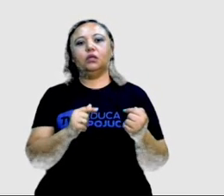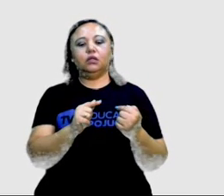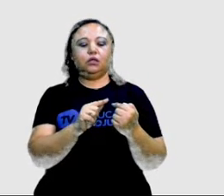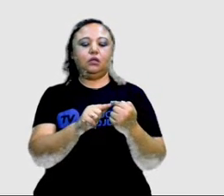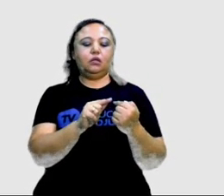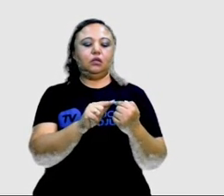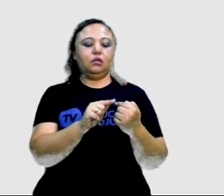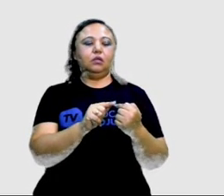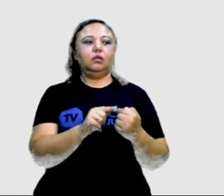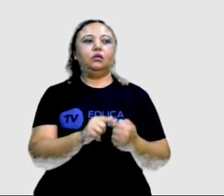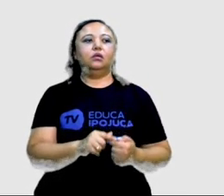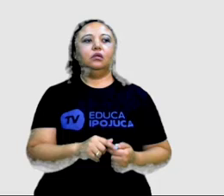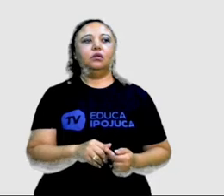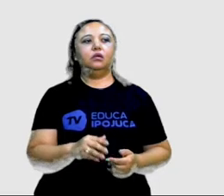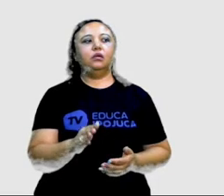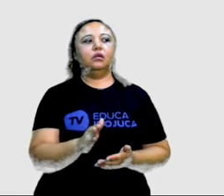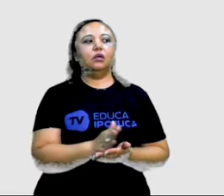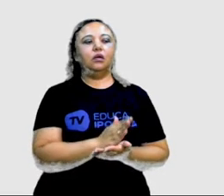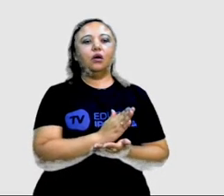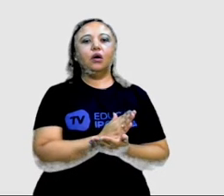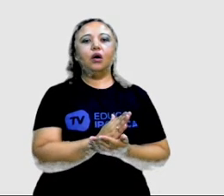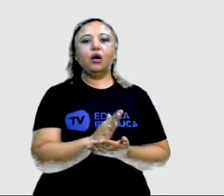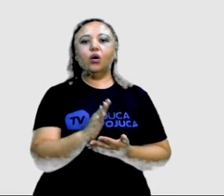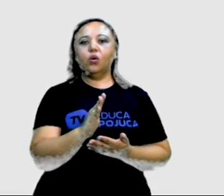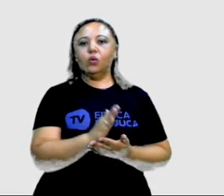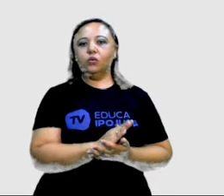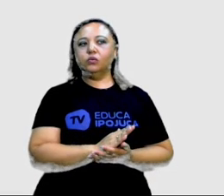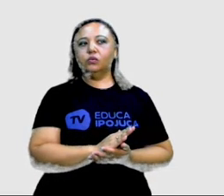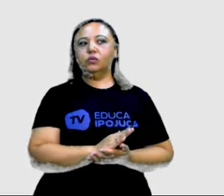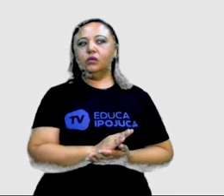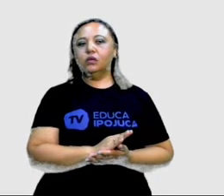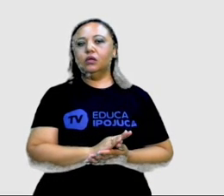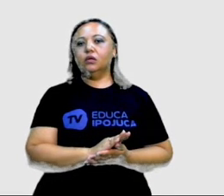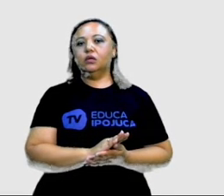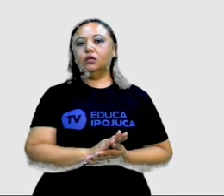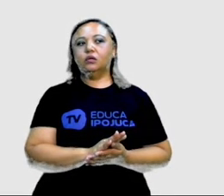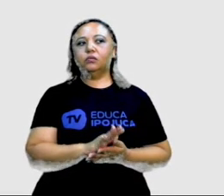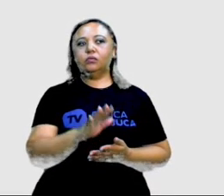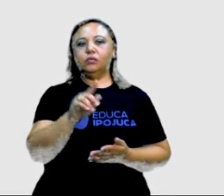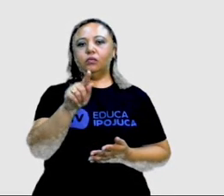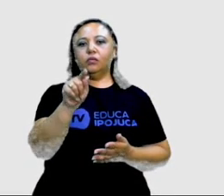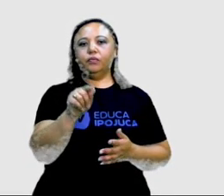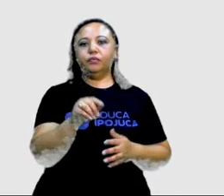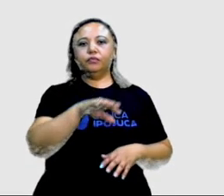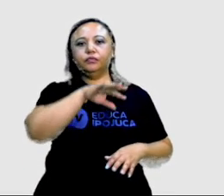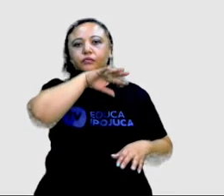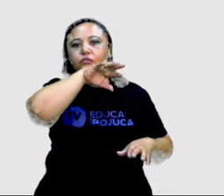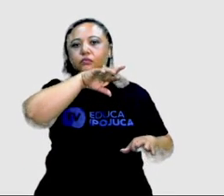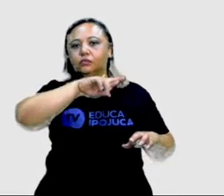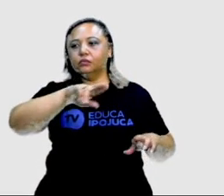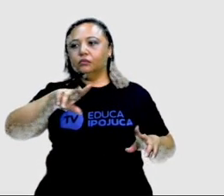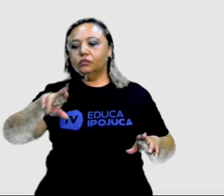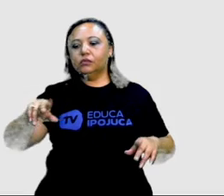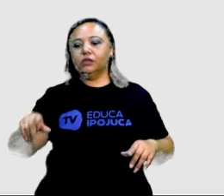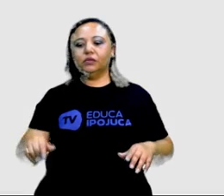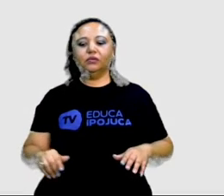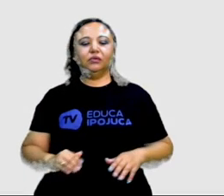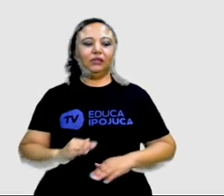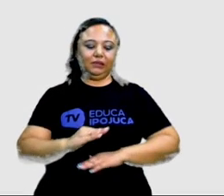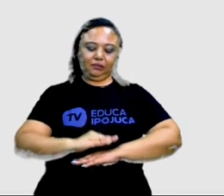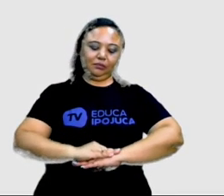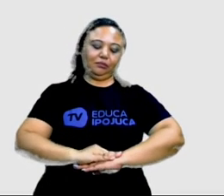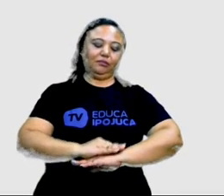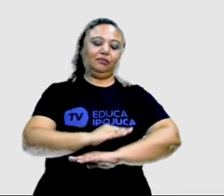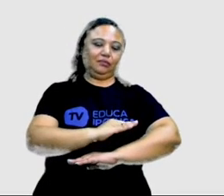animal que nasce para rasteiro não pode se entregar à ambição de voar,